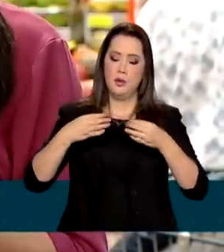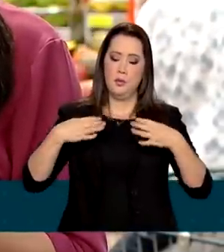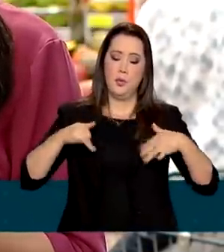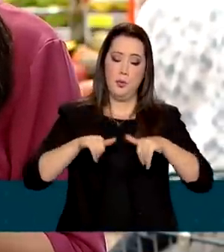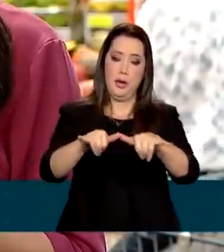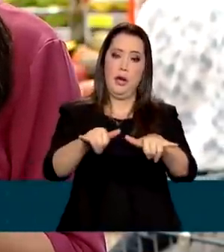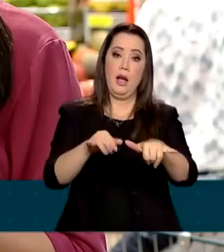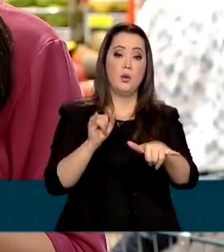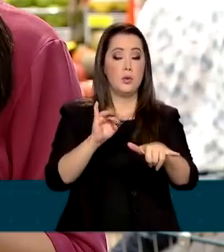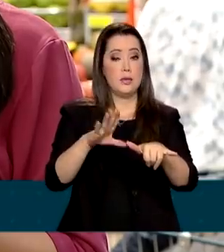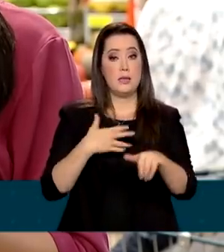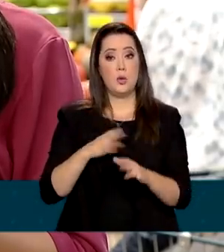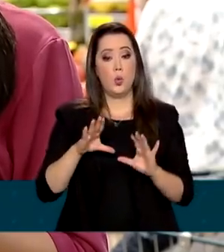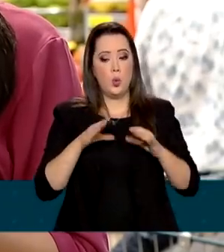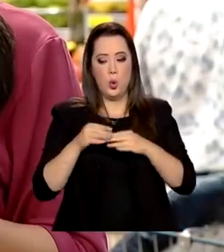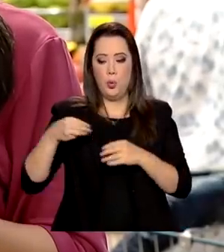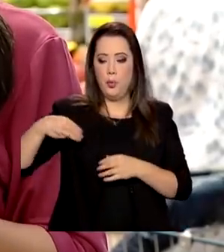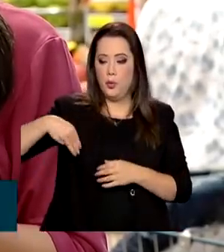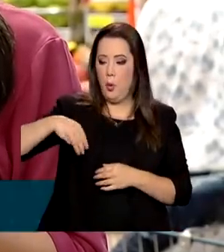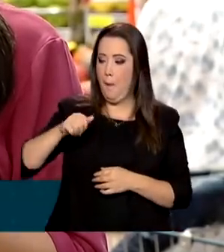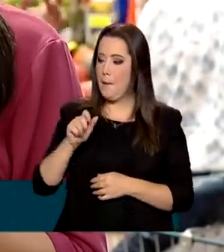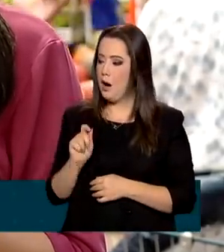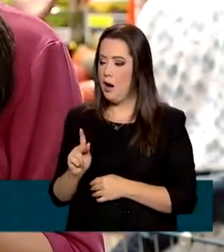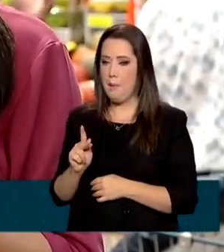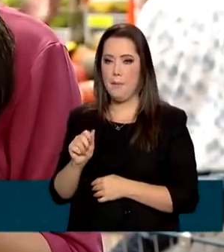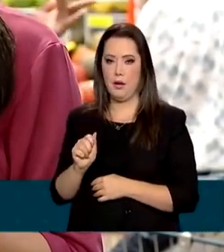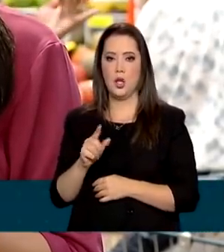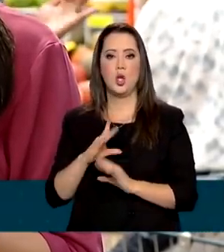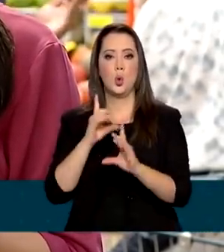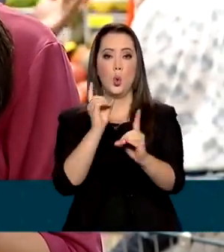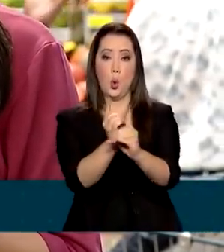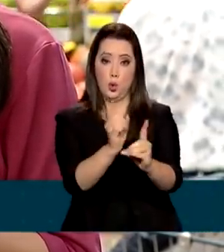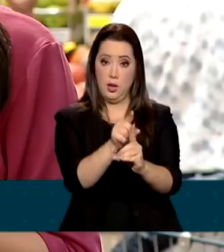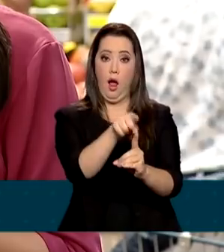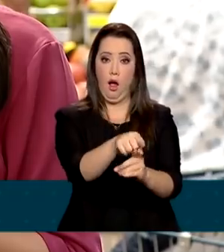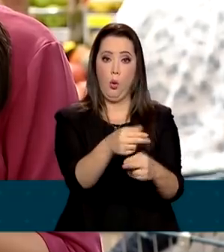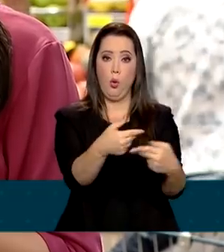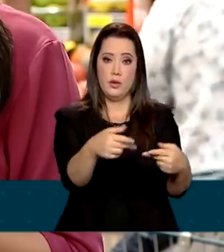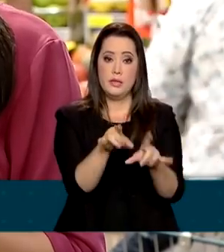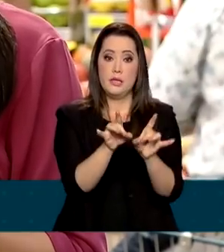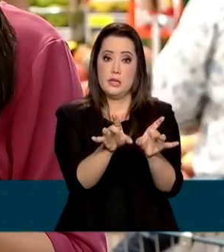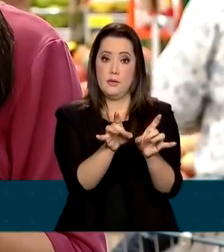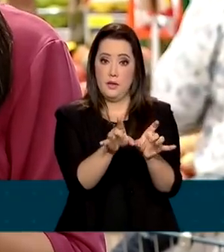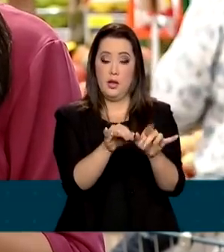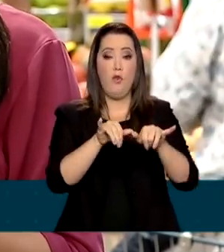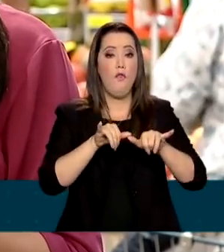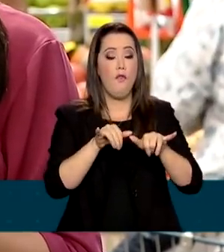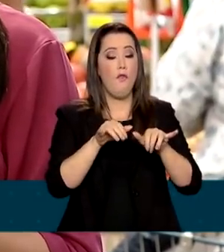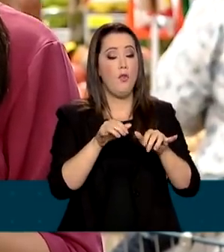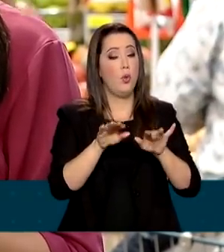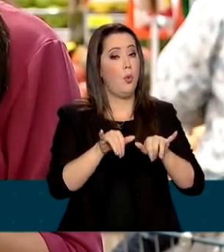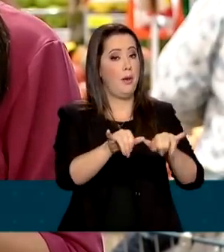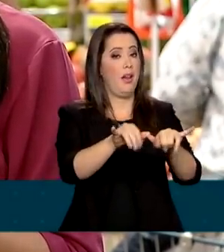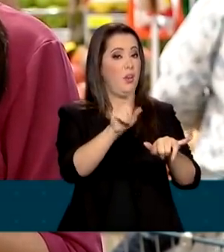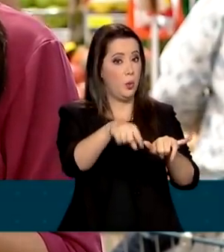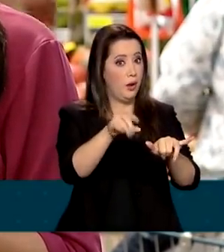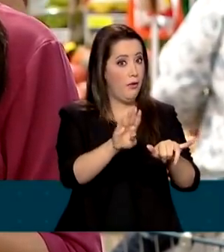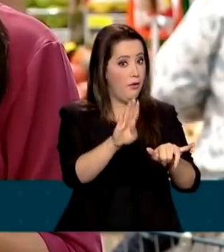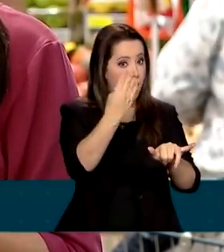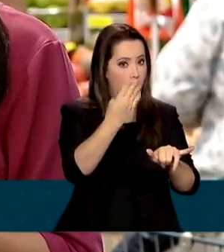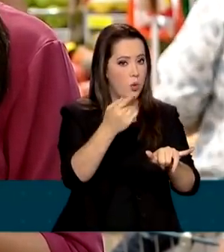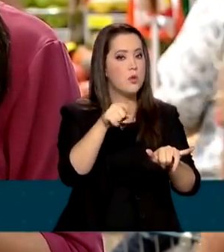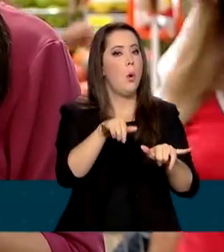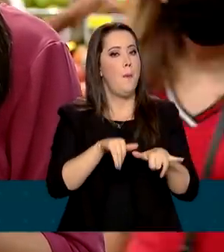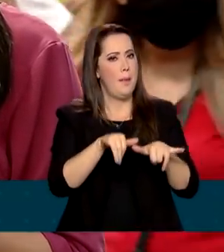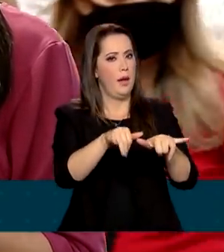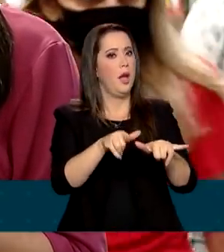algum desses produtos à venda, o estabelecimento será responsabilizado pela irregularidade e fica sujeito a multas que podem passar